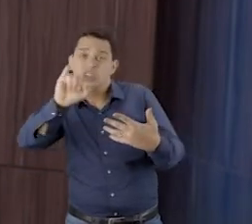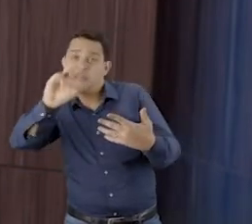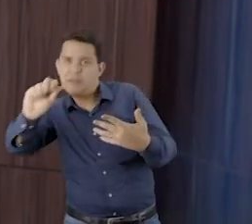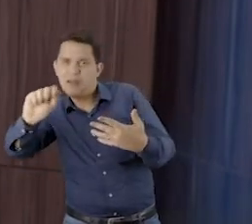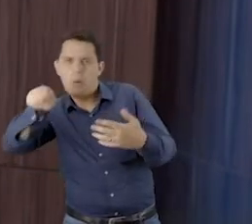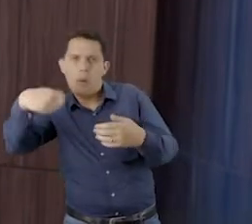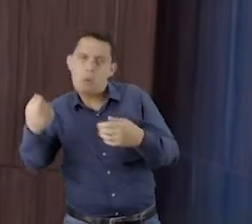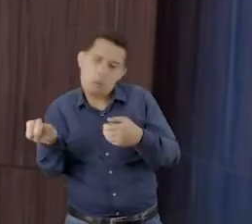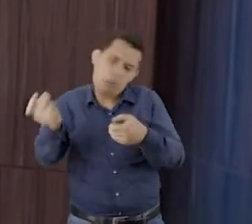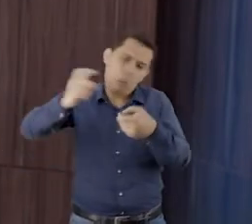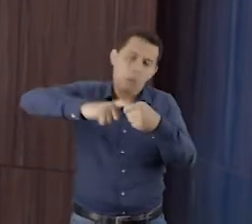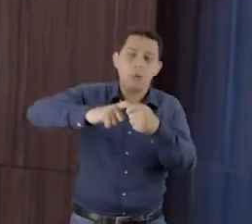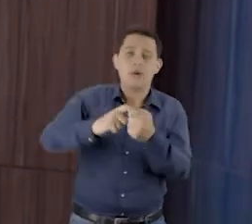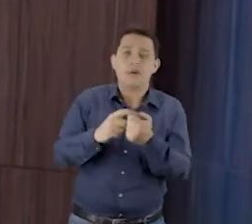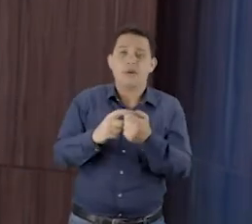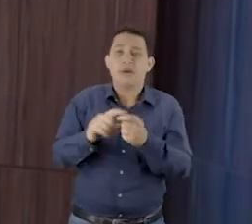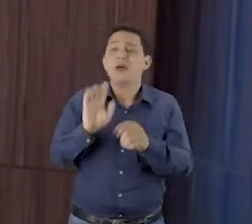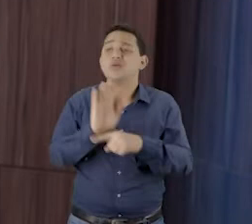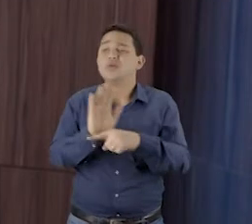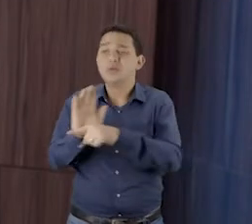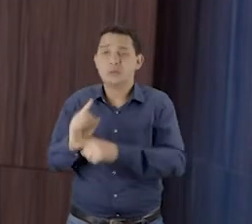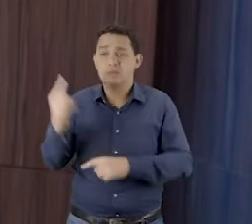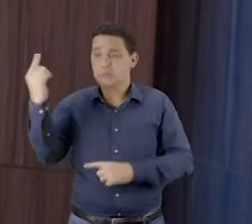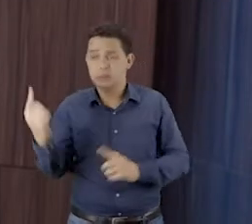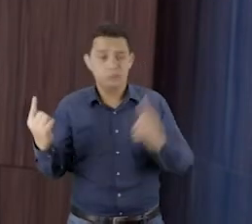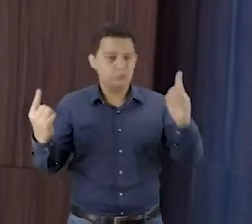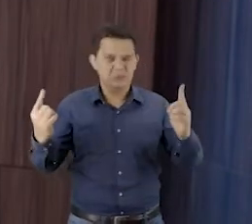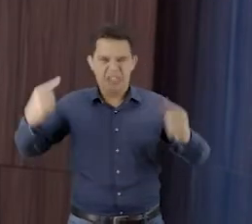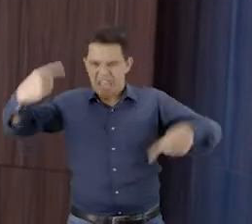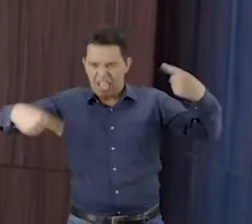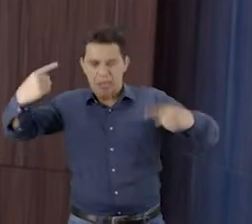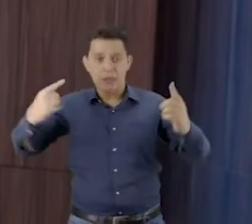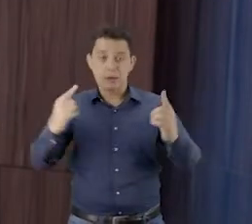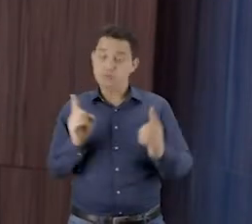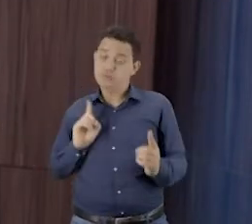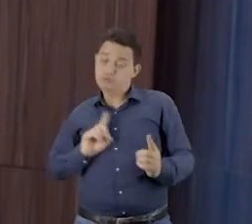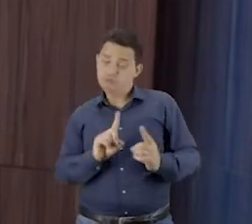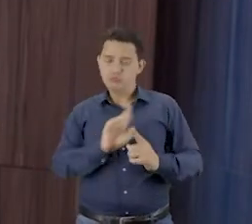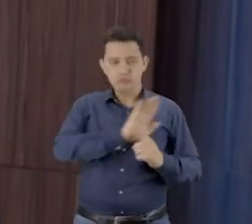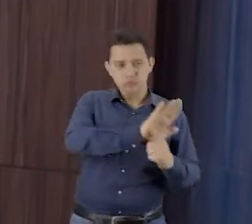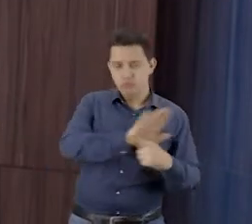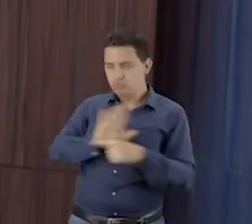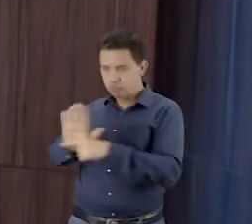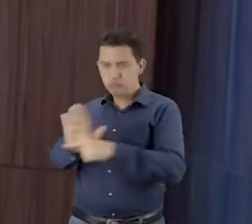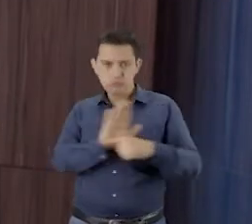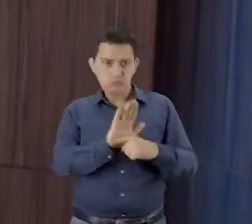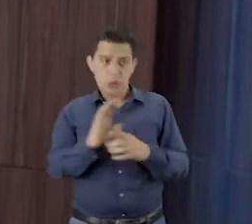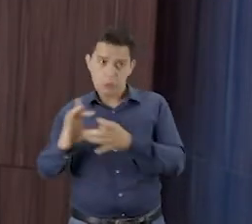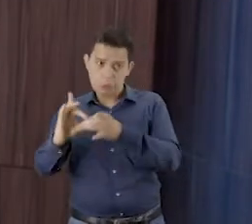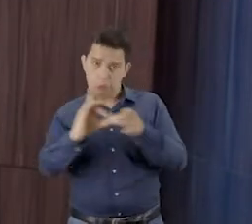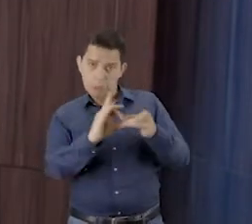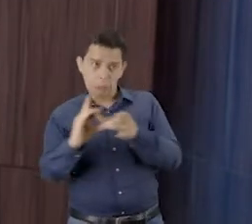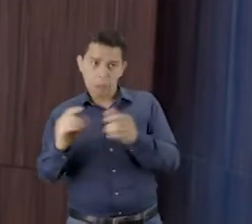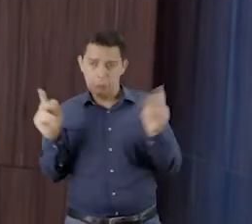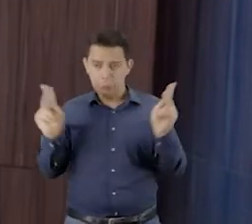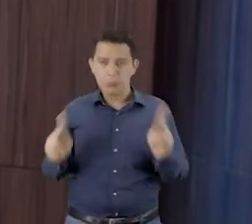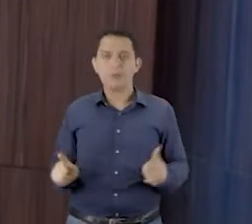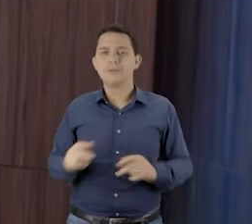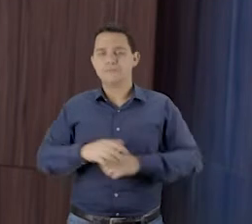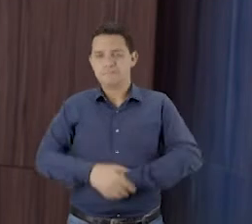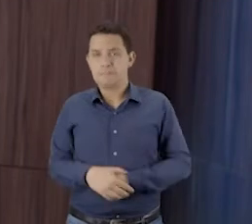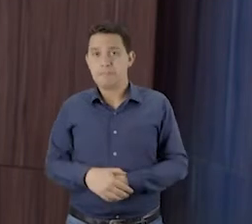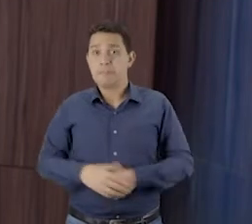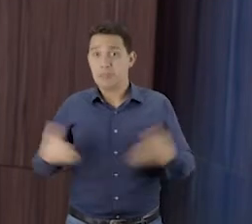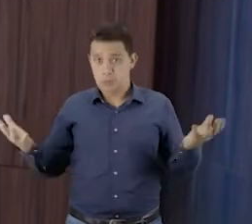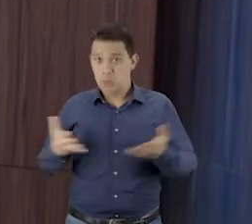diálogo para encontrar soluções que reparem o dano. No quadro Por Dentro do MPRJ de hoje, você vai acompanhar a primeira